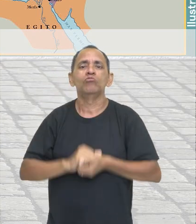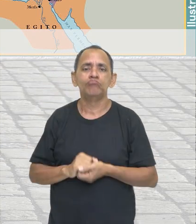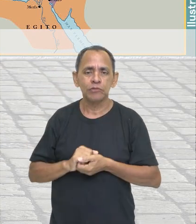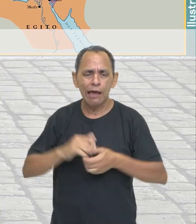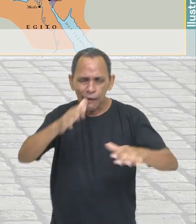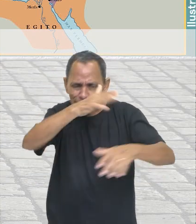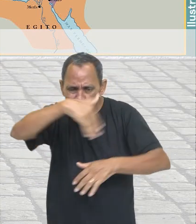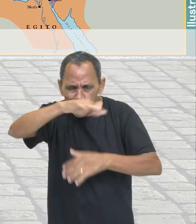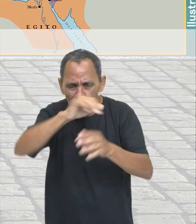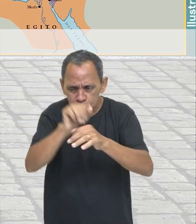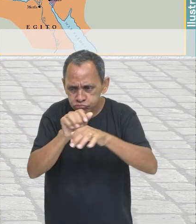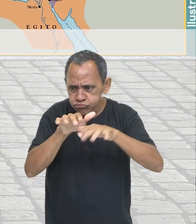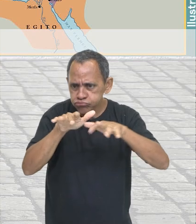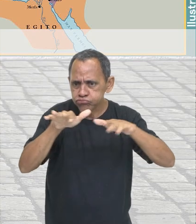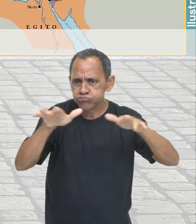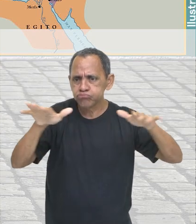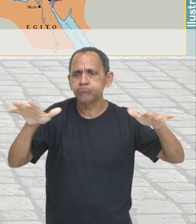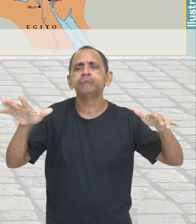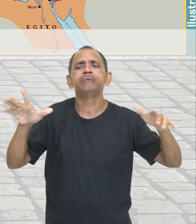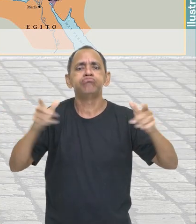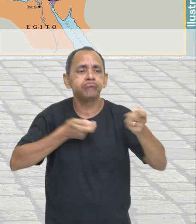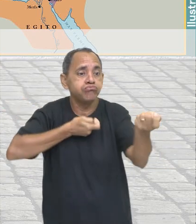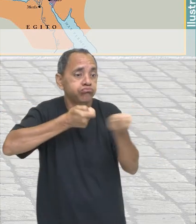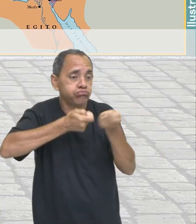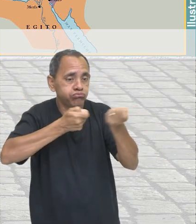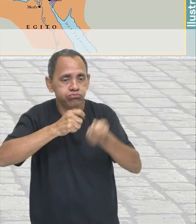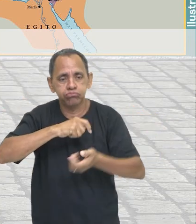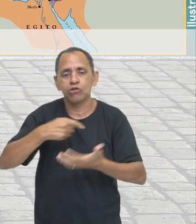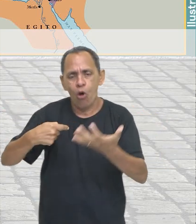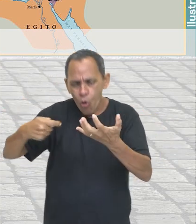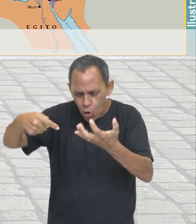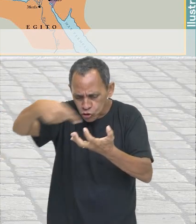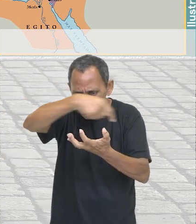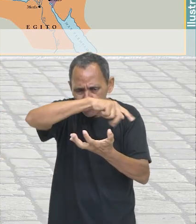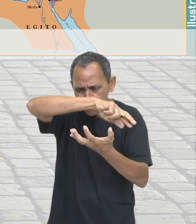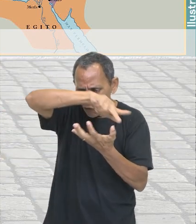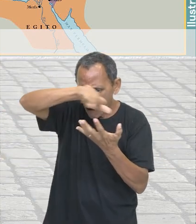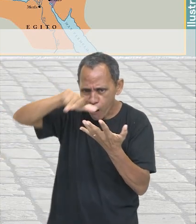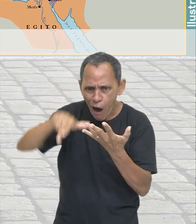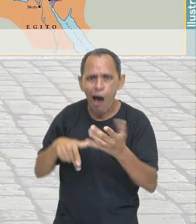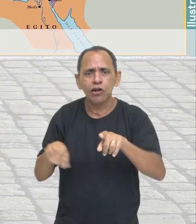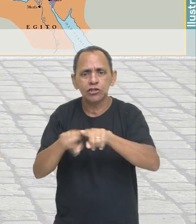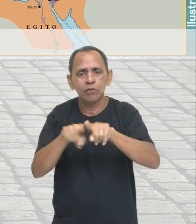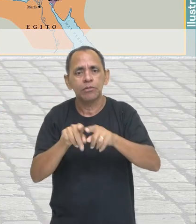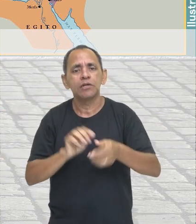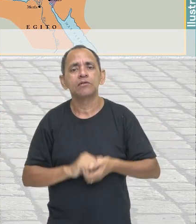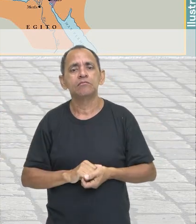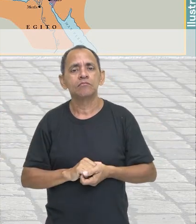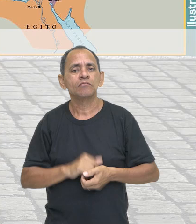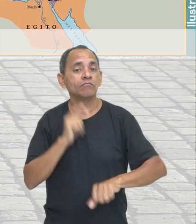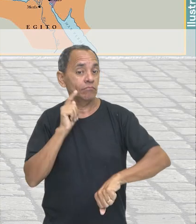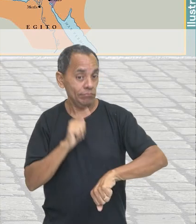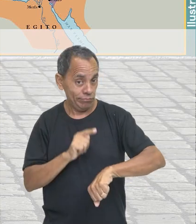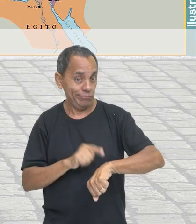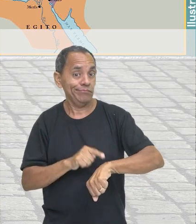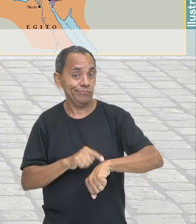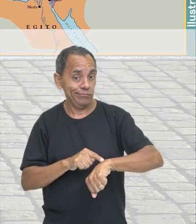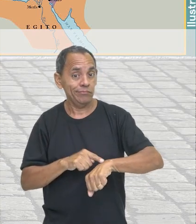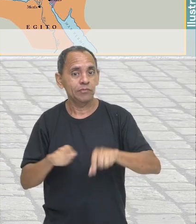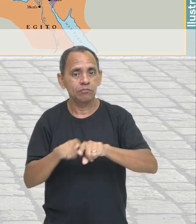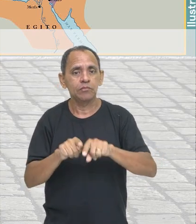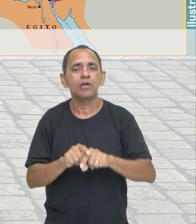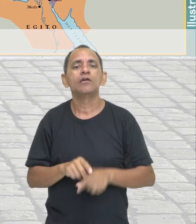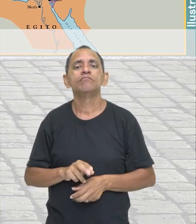controlar regiões divididas entre vários continentes, ok? Mas, ao mesmo tempo que isso representava o sucesso